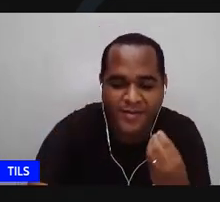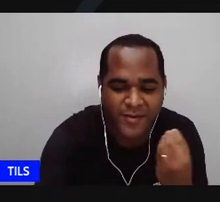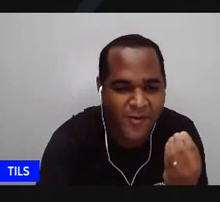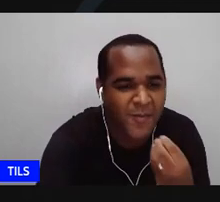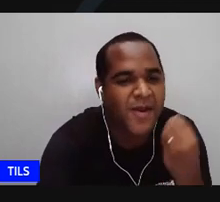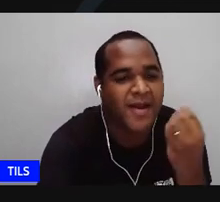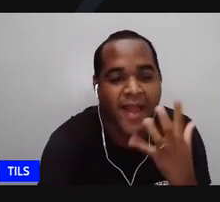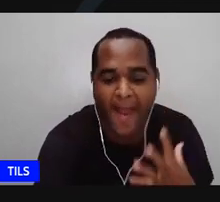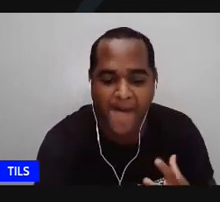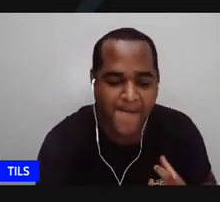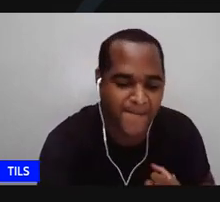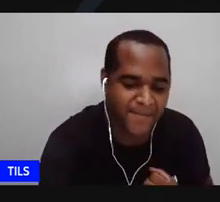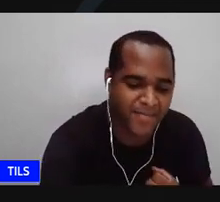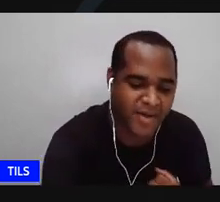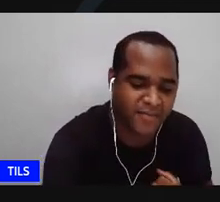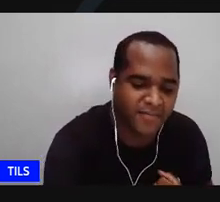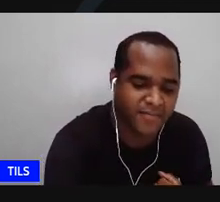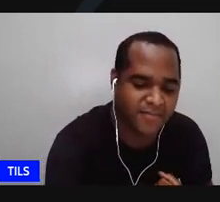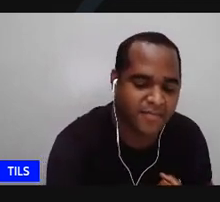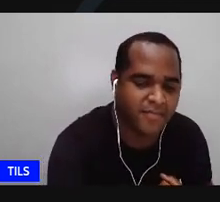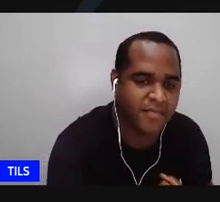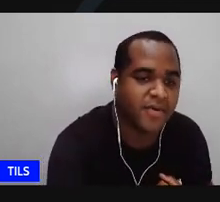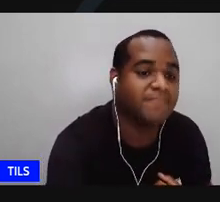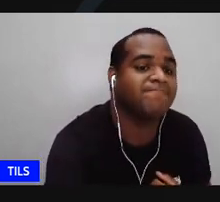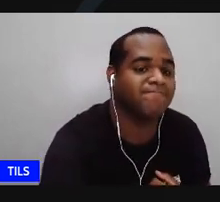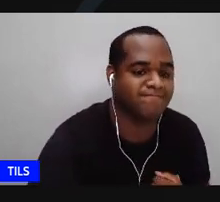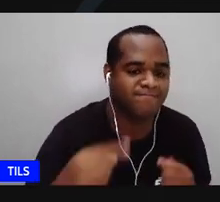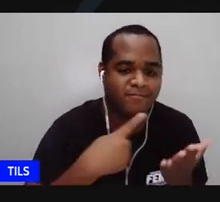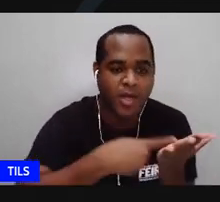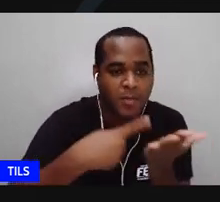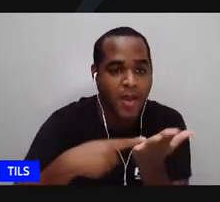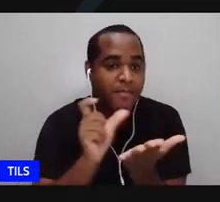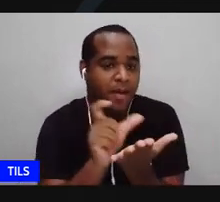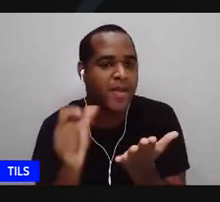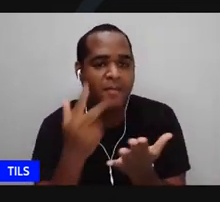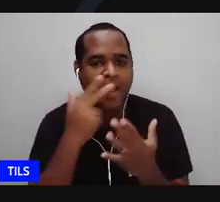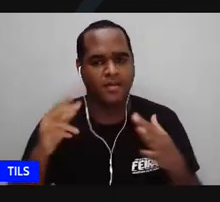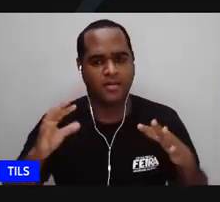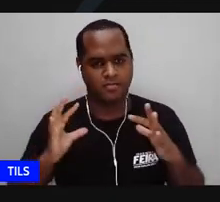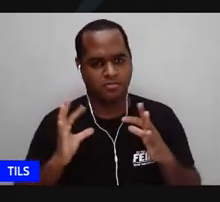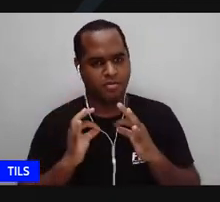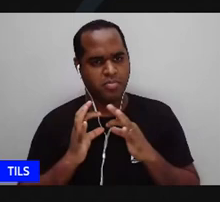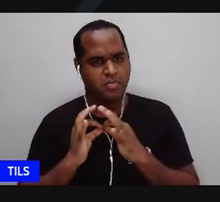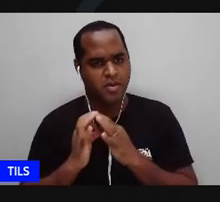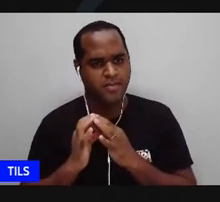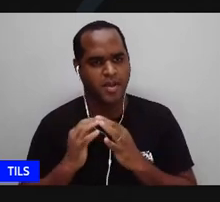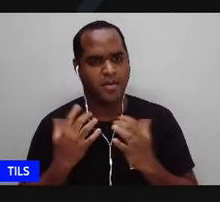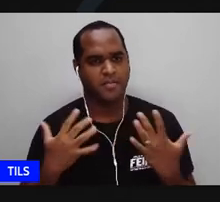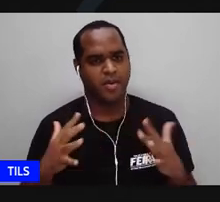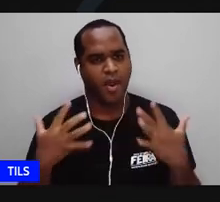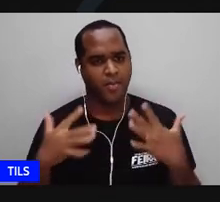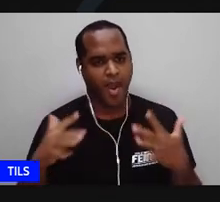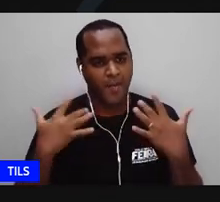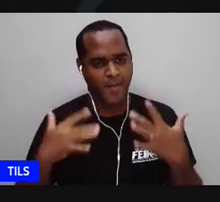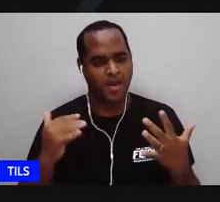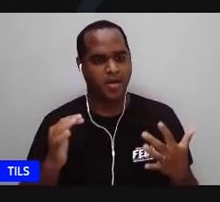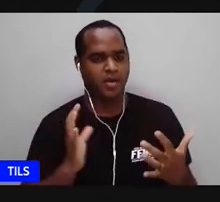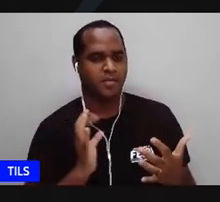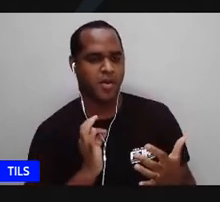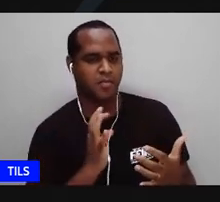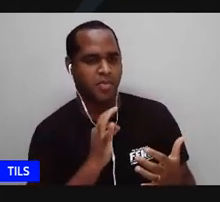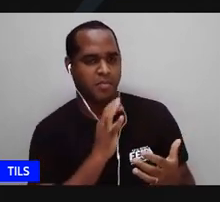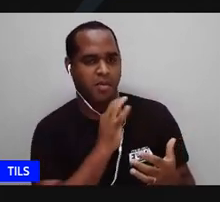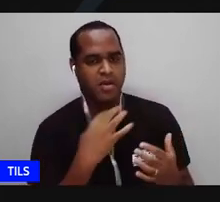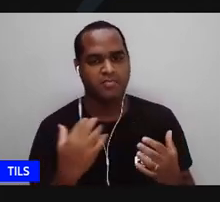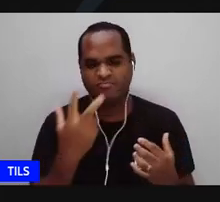amava colar e colares de pérola que combinavam colar e o brinco ela gostava demais disso todo mundo olha o é bom é gente